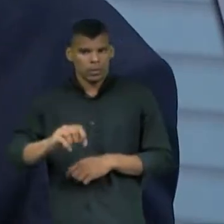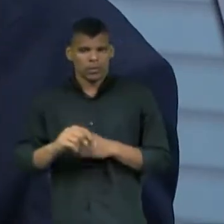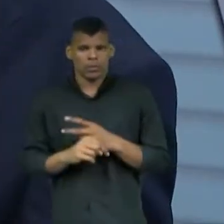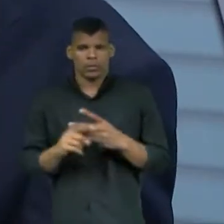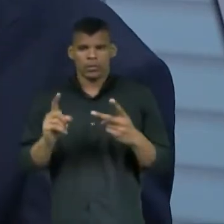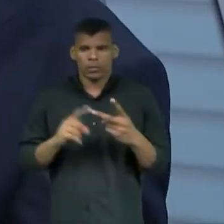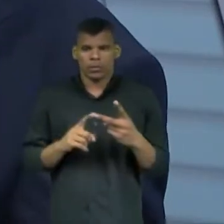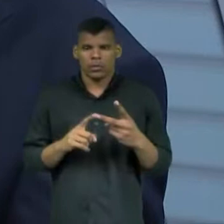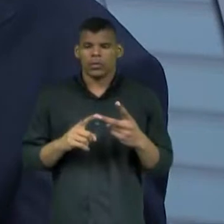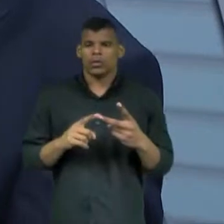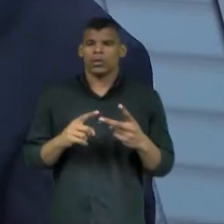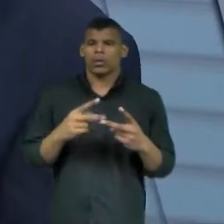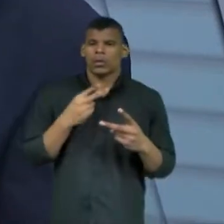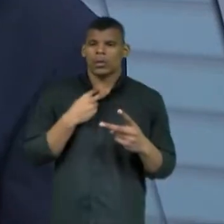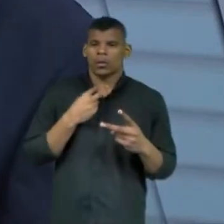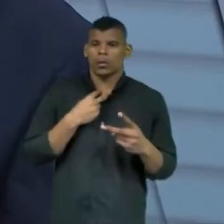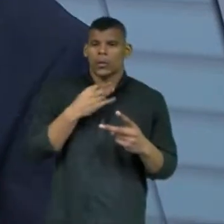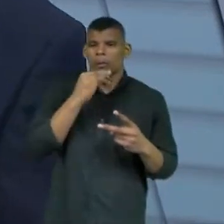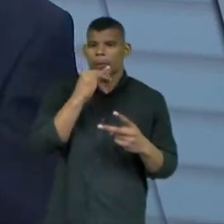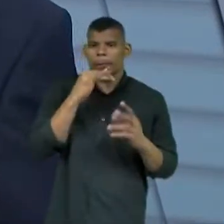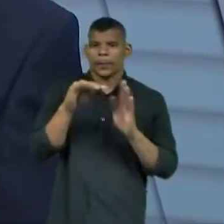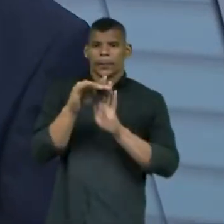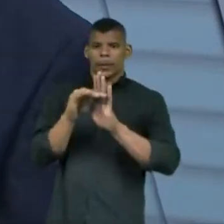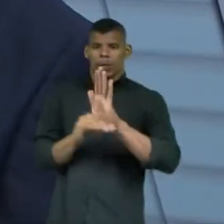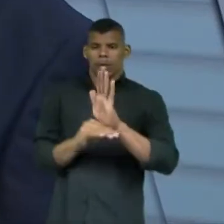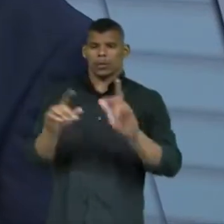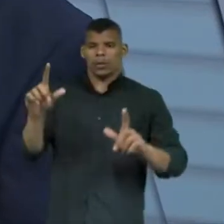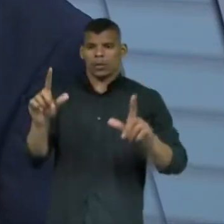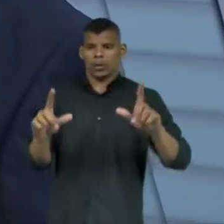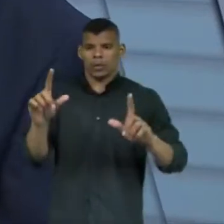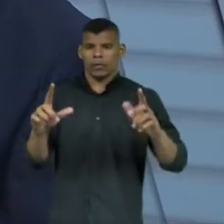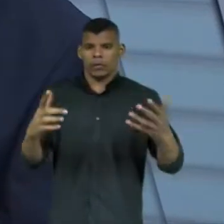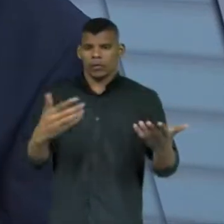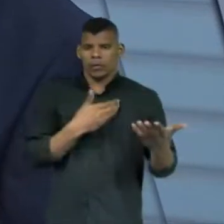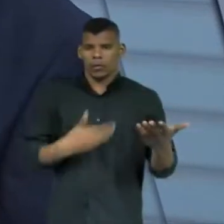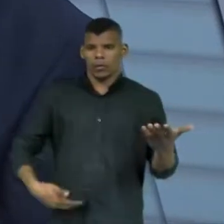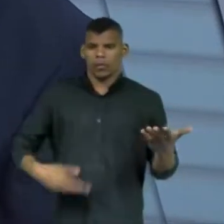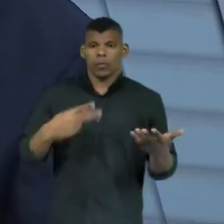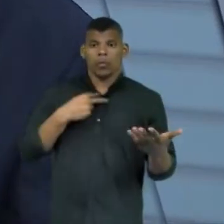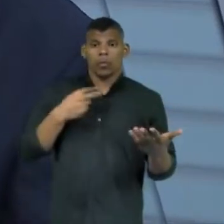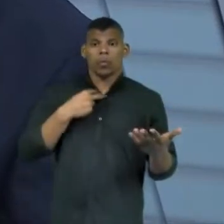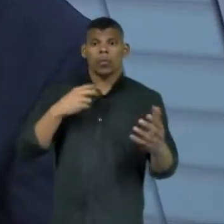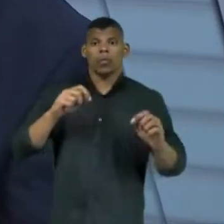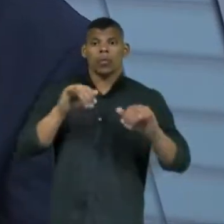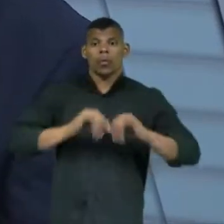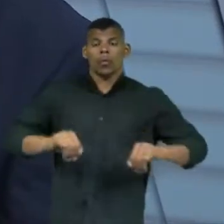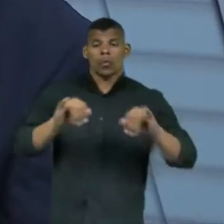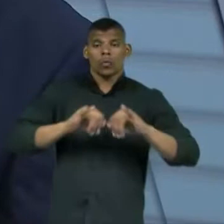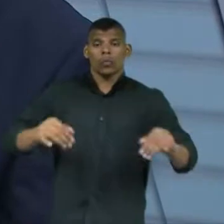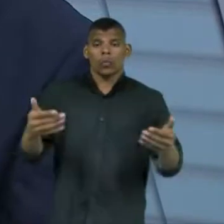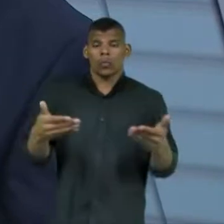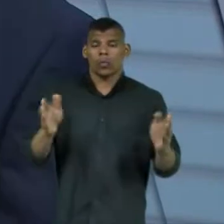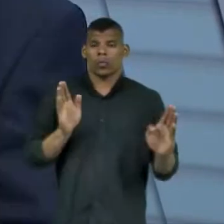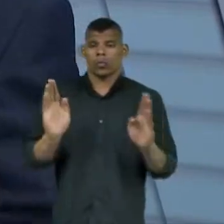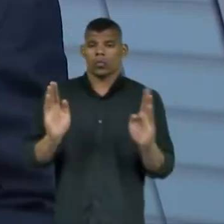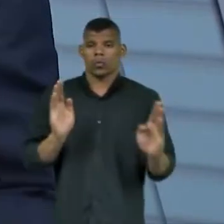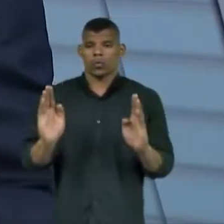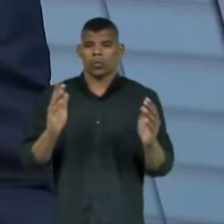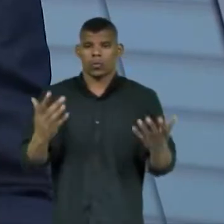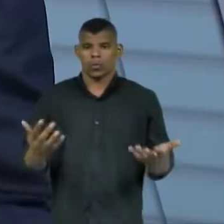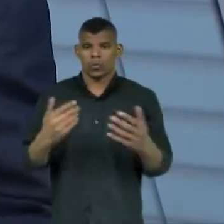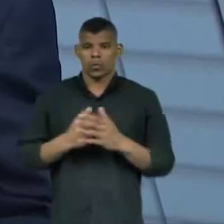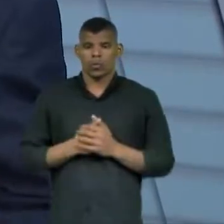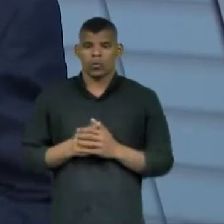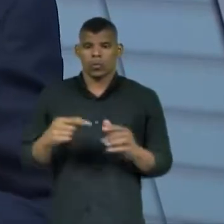não pode mais. Por exemplo, o fulano tem um programa de televisão, um de rádio, o governo não pode mais fazer um anúncio a partir de agora, nesse período, porque eles poderiam